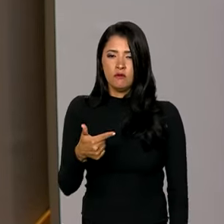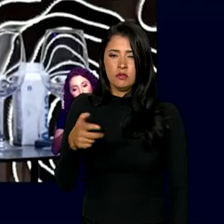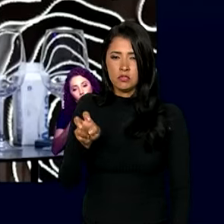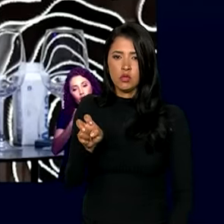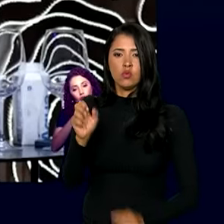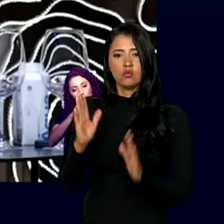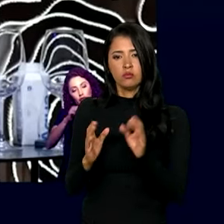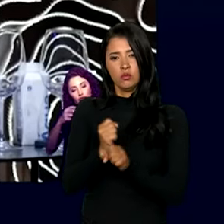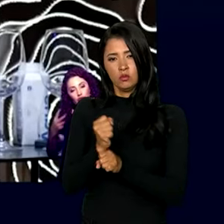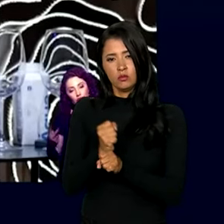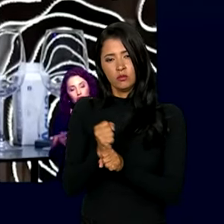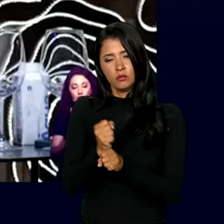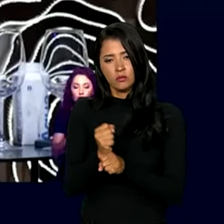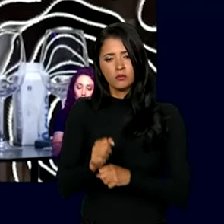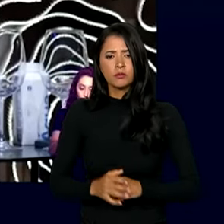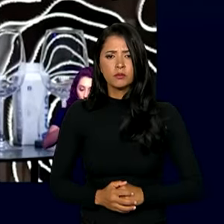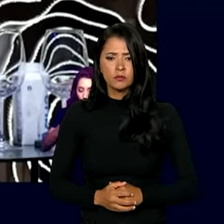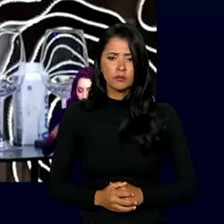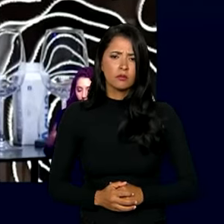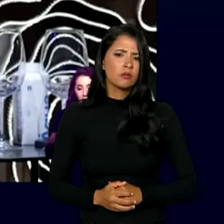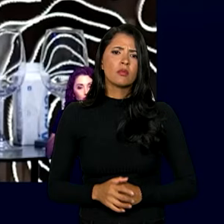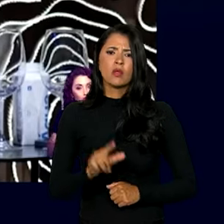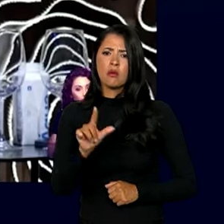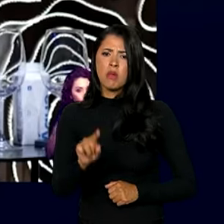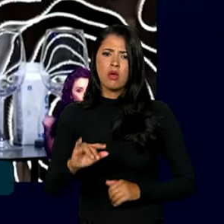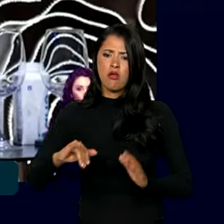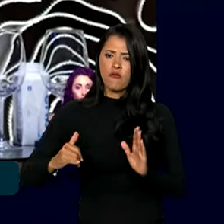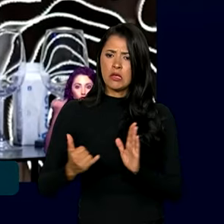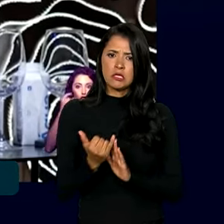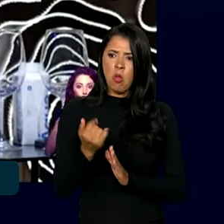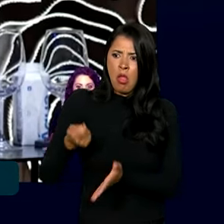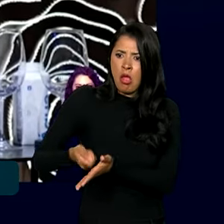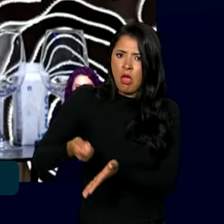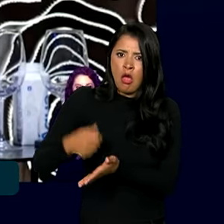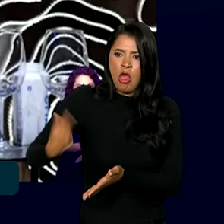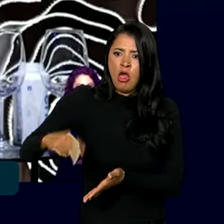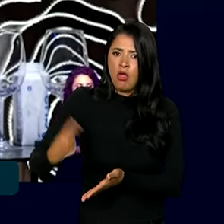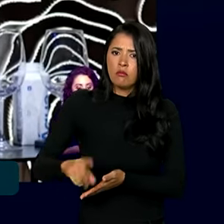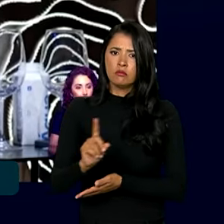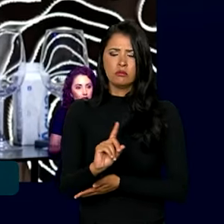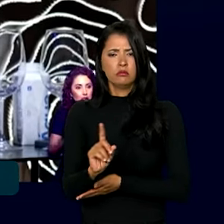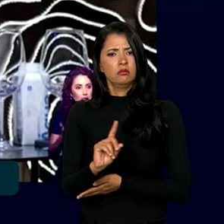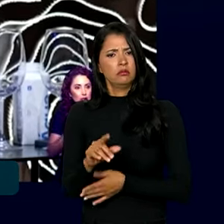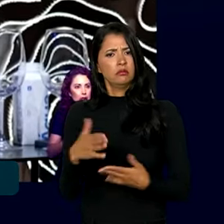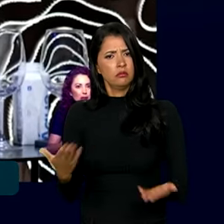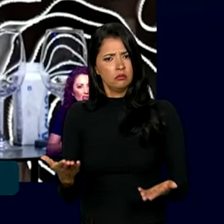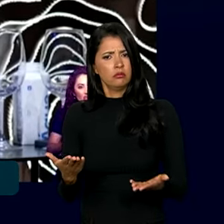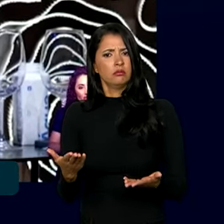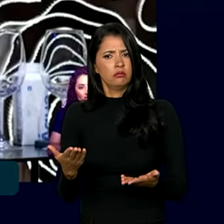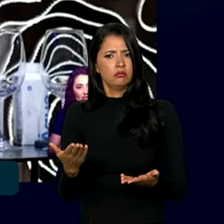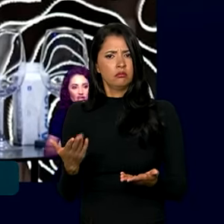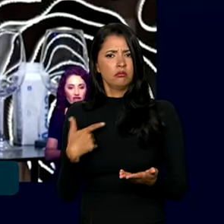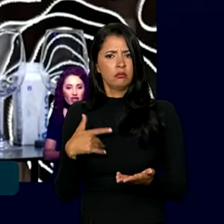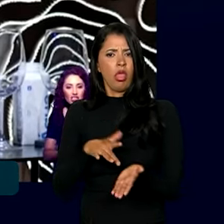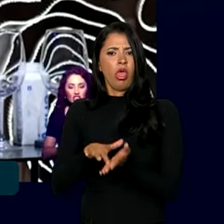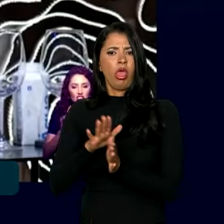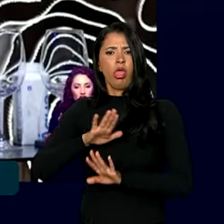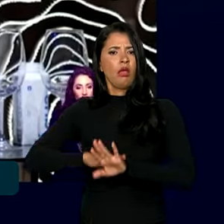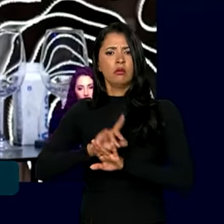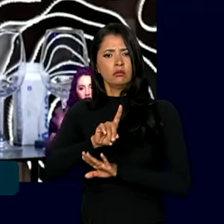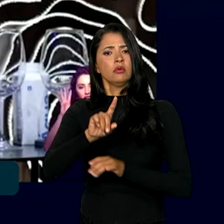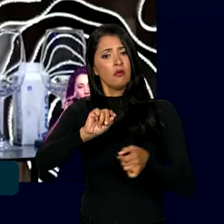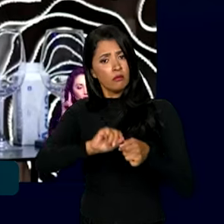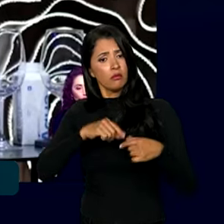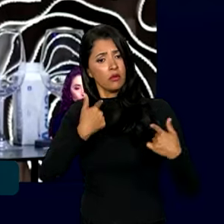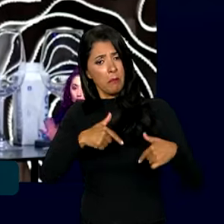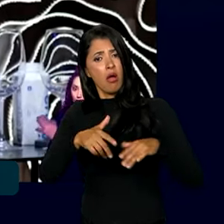ano. Não está sendo baixada a inflação na marra artificialmente, está sendo feito